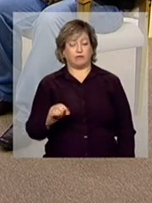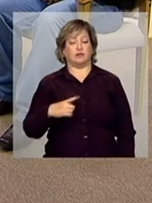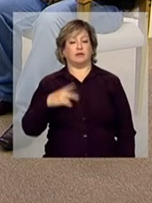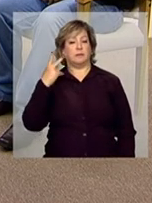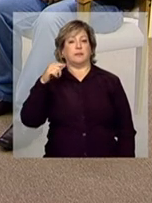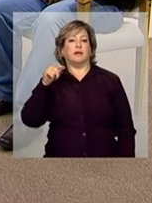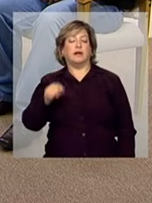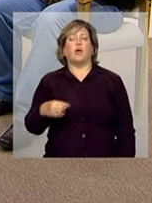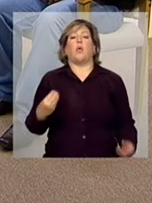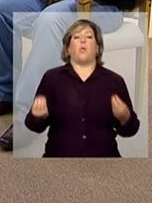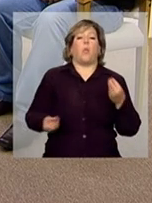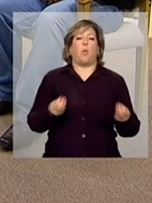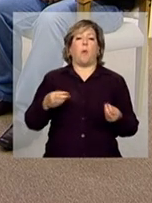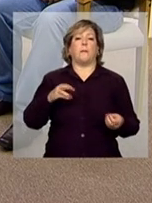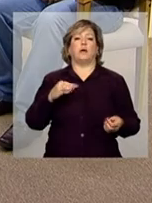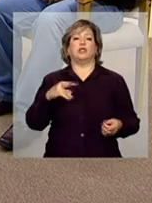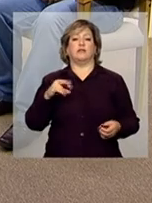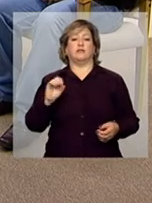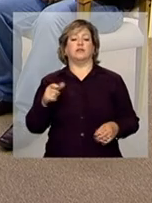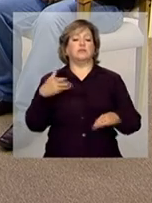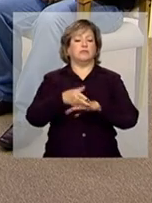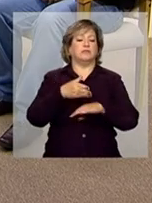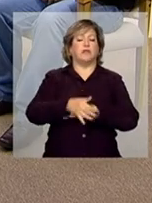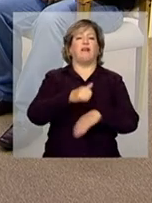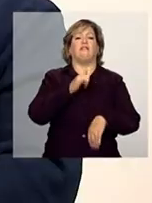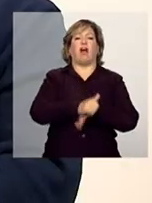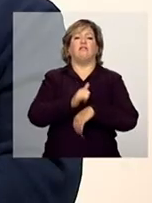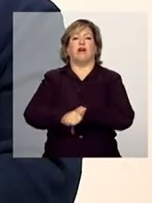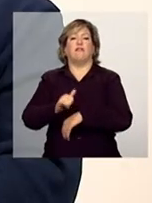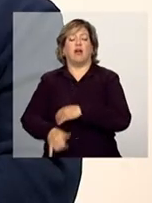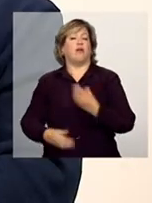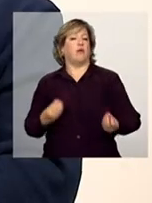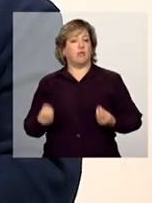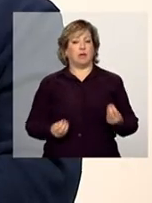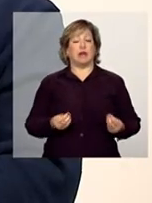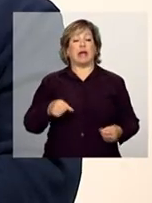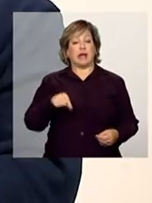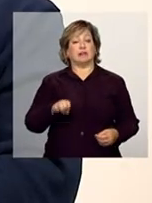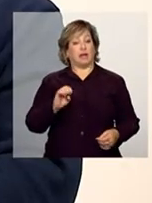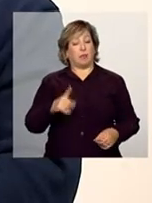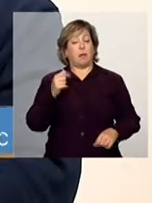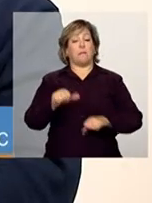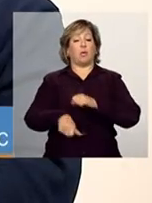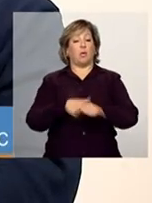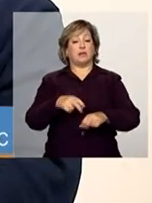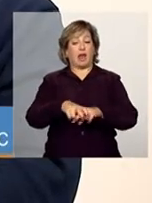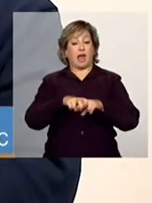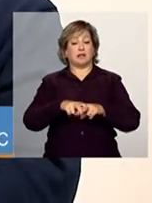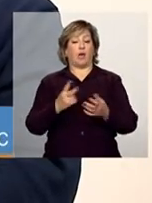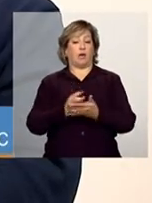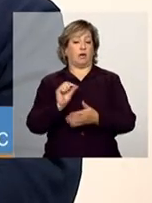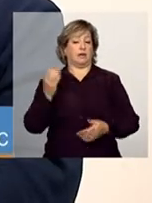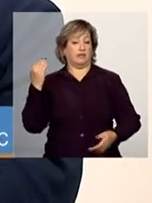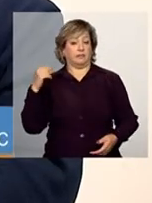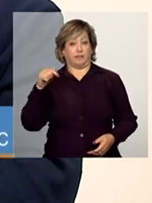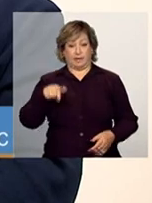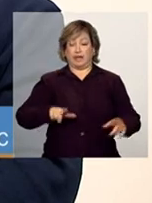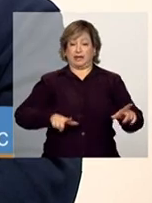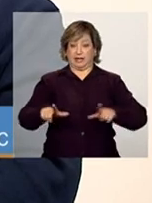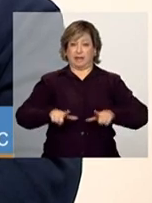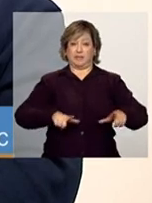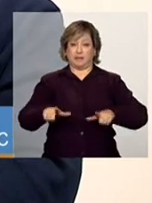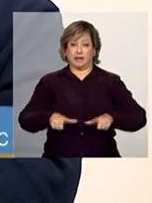é exatamente uma evolução, uma mudança que aconteceu recentemente. Esse trabalho, Adriana,